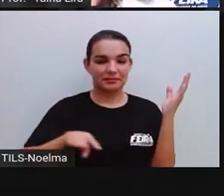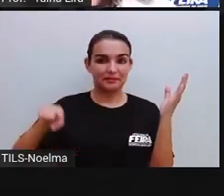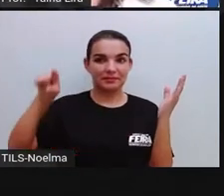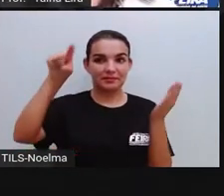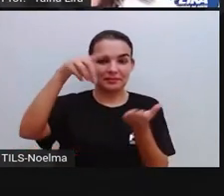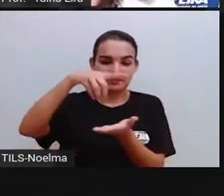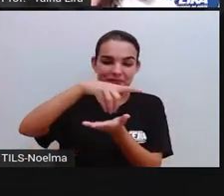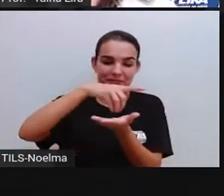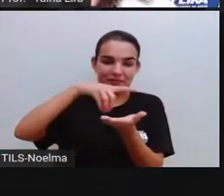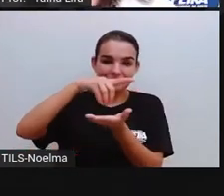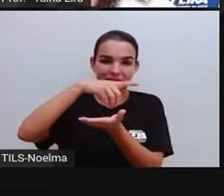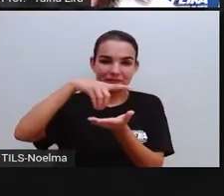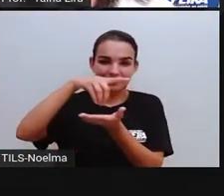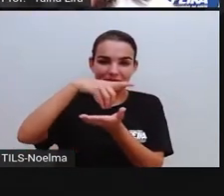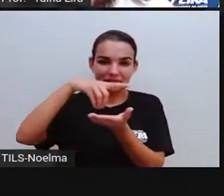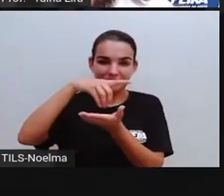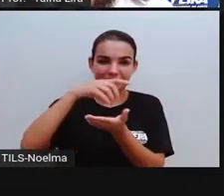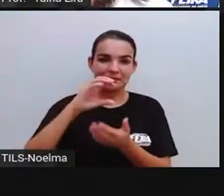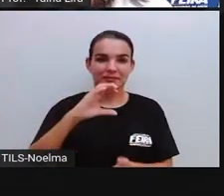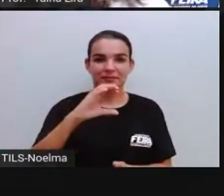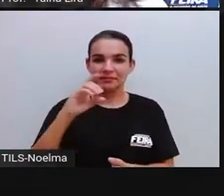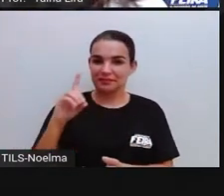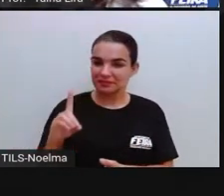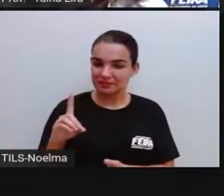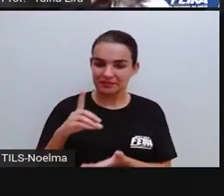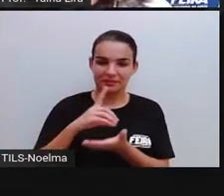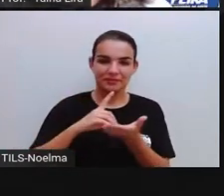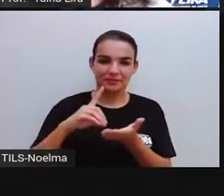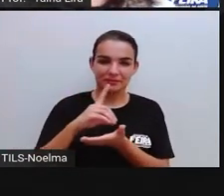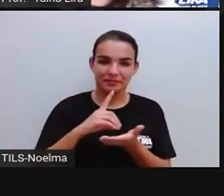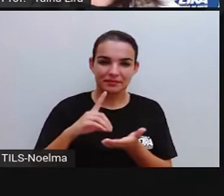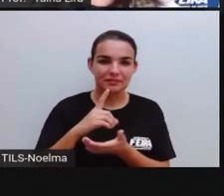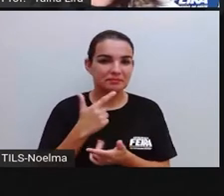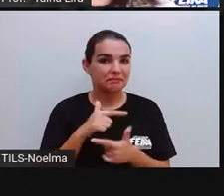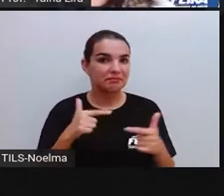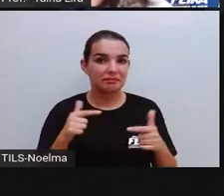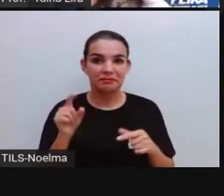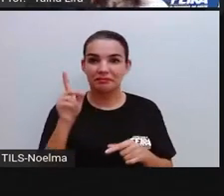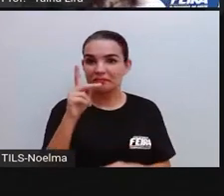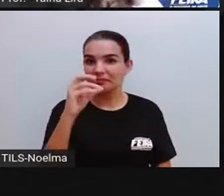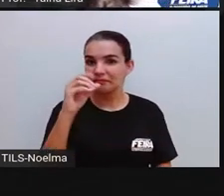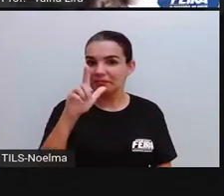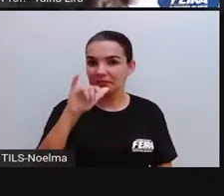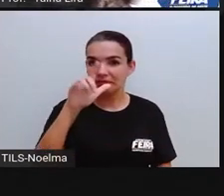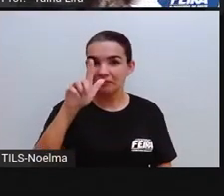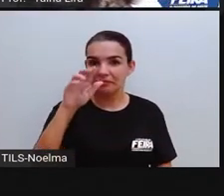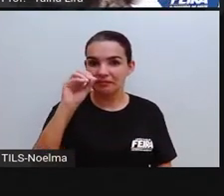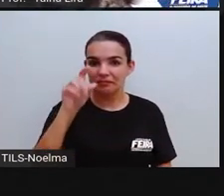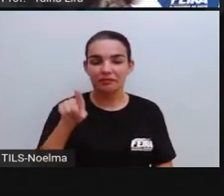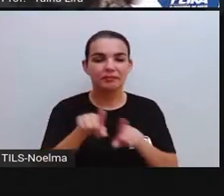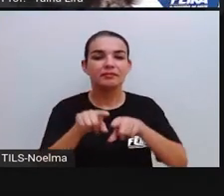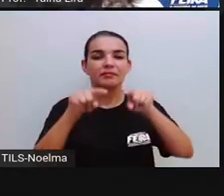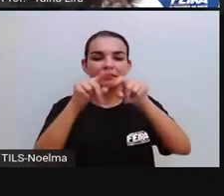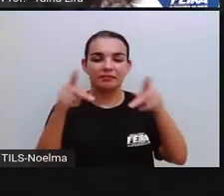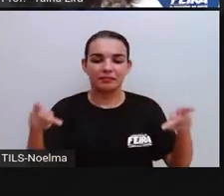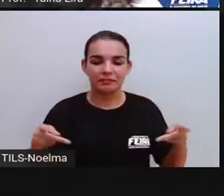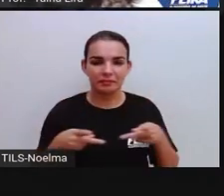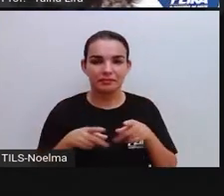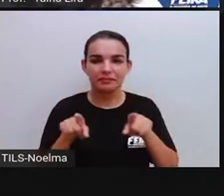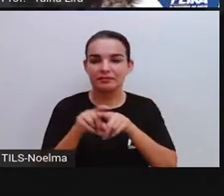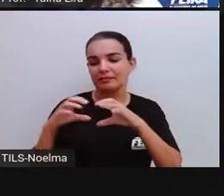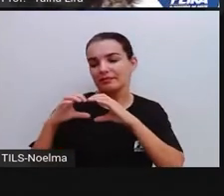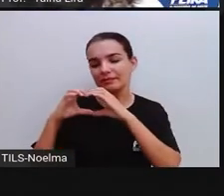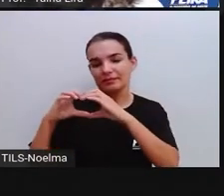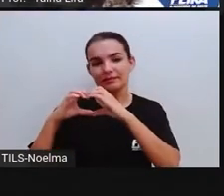trouxe aqui, ó, o CD, tá? O CD não é um polígono, assim como essa panela, assim como o